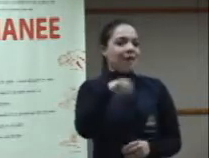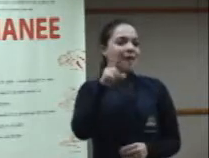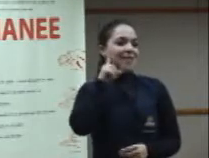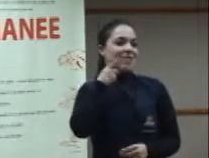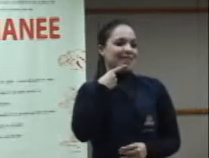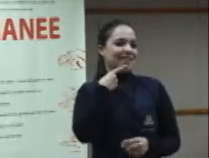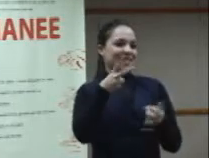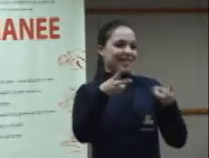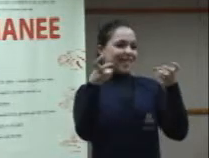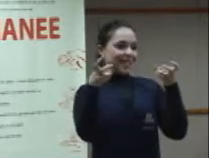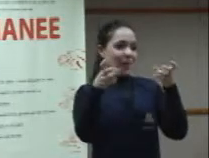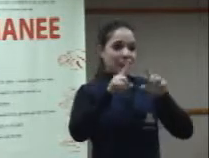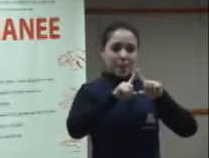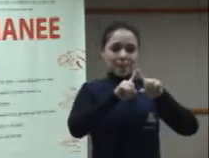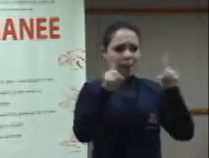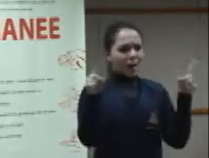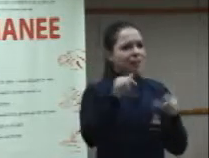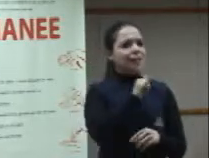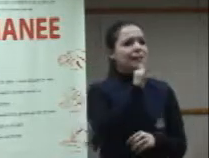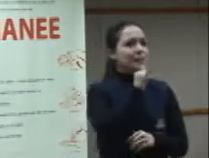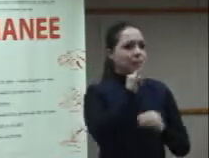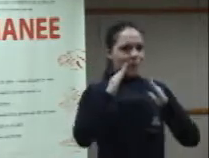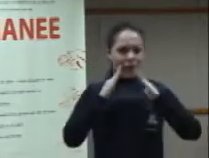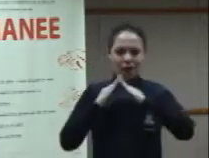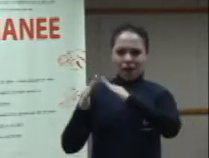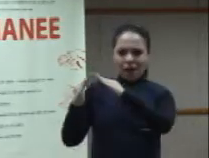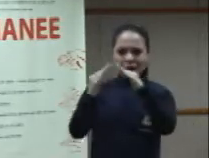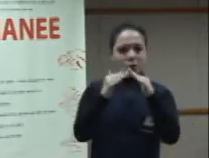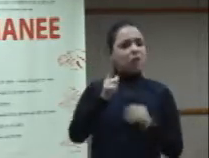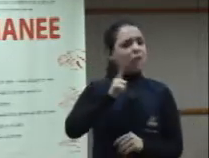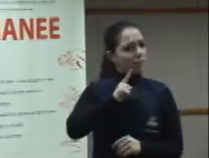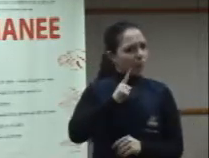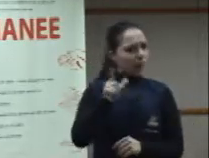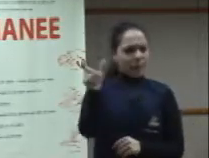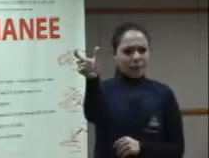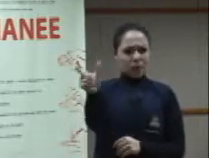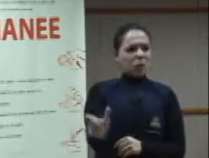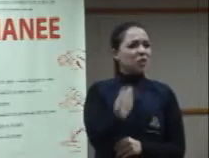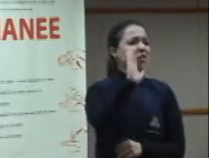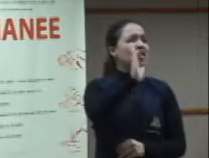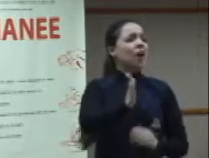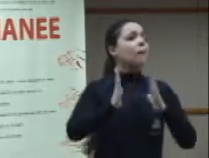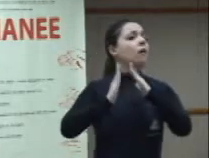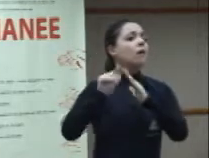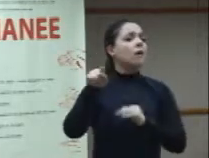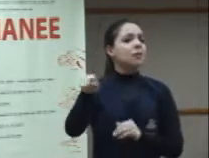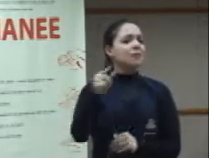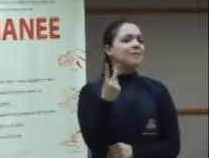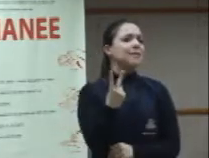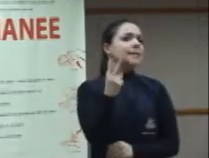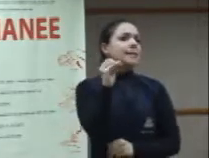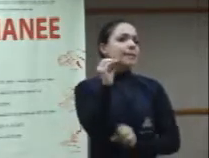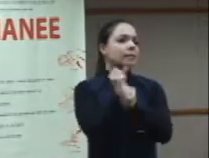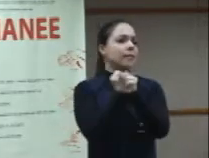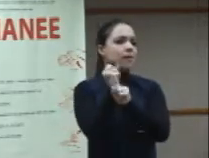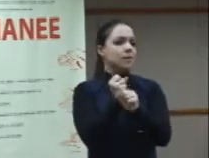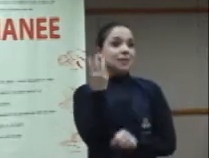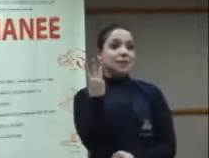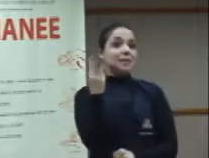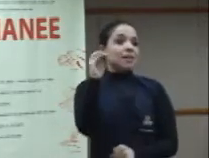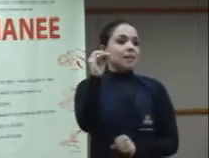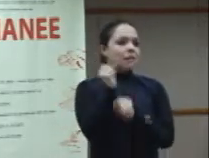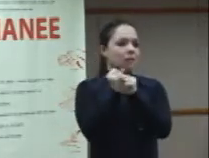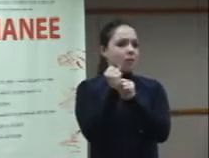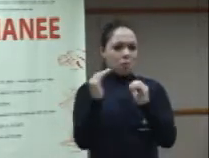muito comum nós estarmos num bairro onde mora uma determinada pessoa há 15, 20, 30 anos e perguntarmos existe